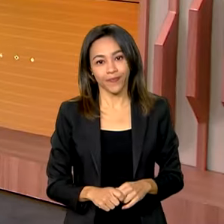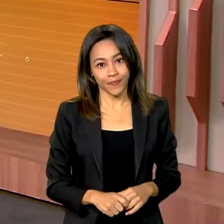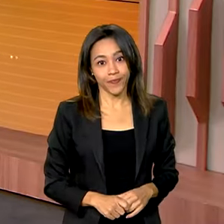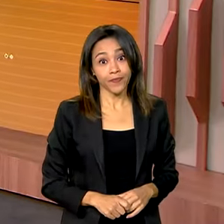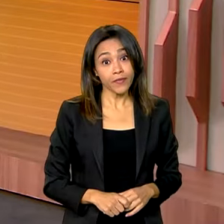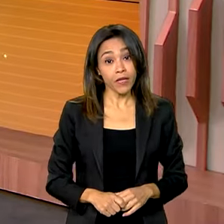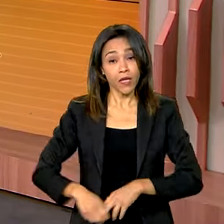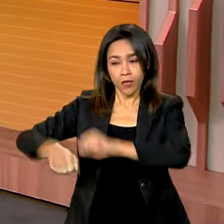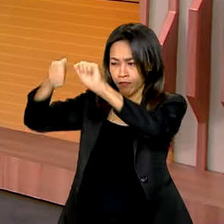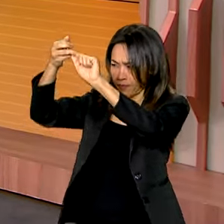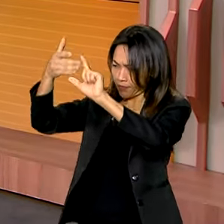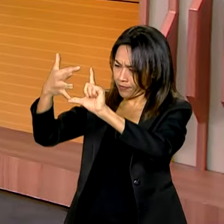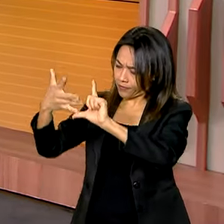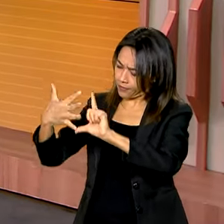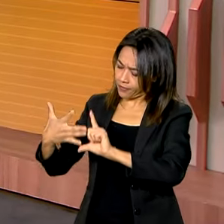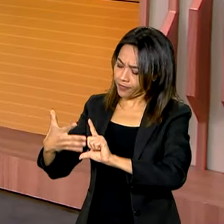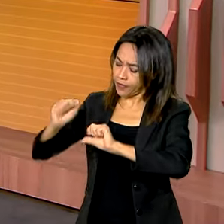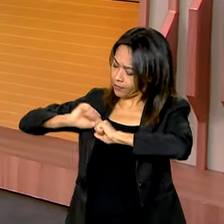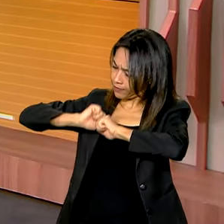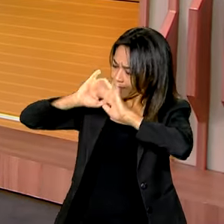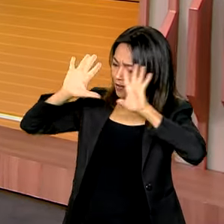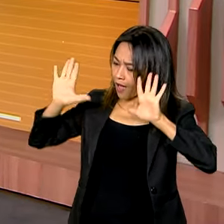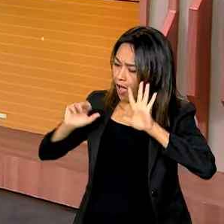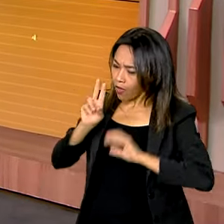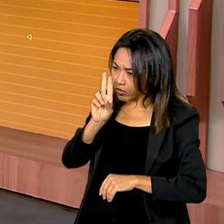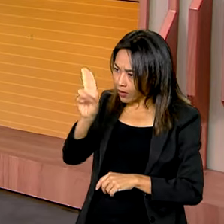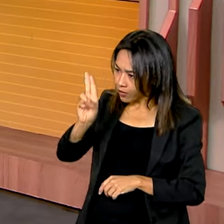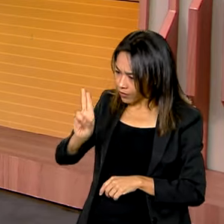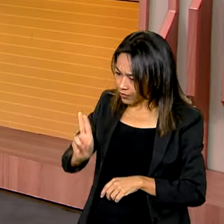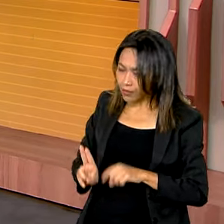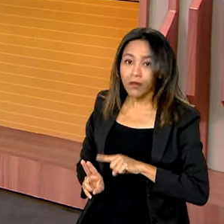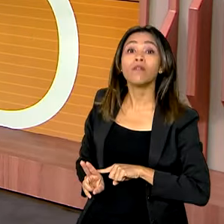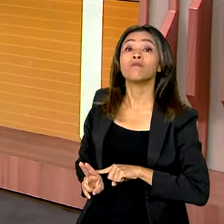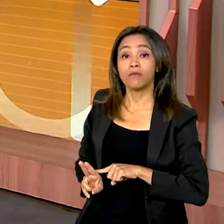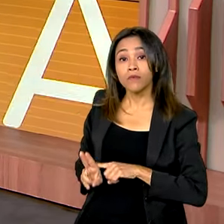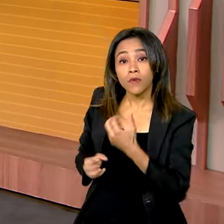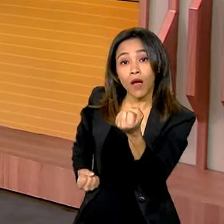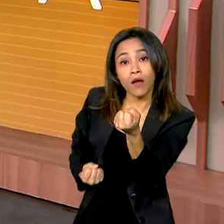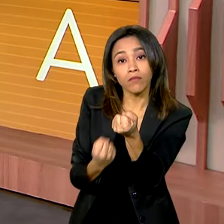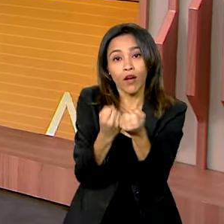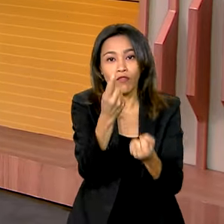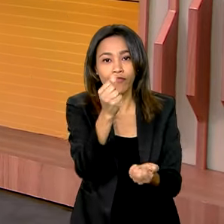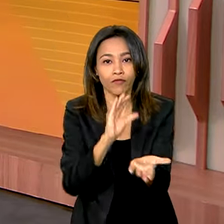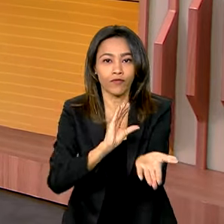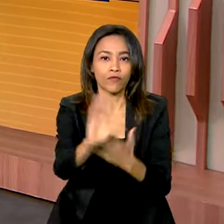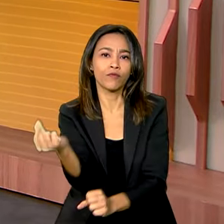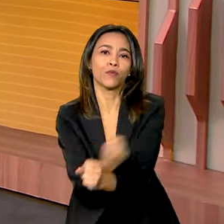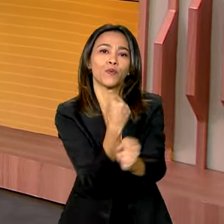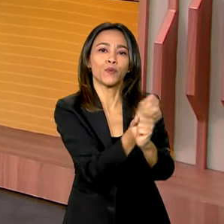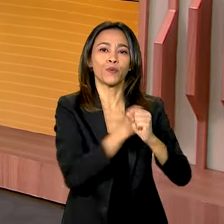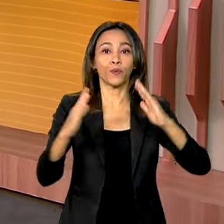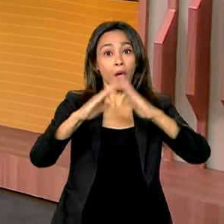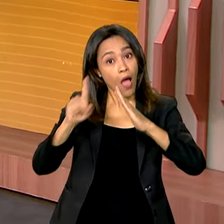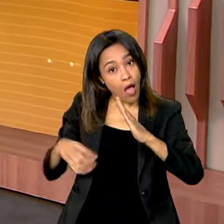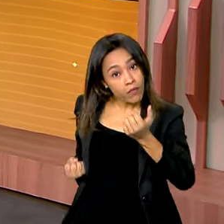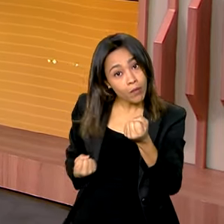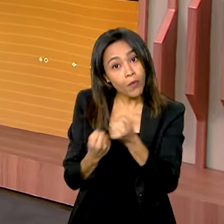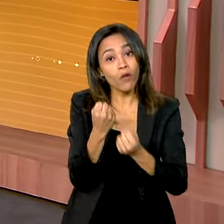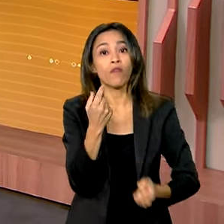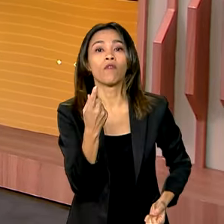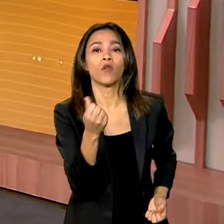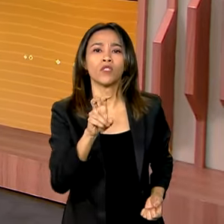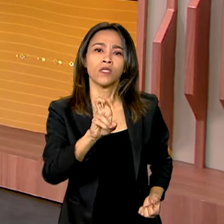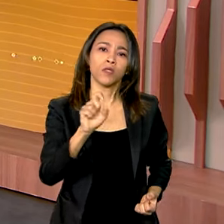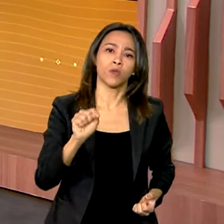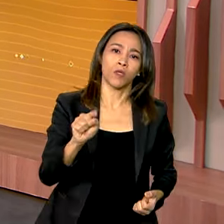E o Portal da Transparência divulgou a lista de beneficiários do Auxílio Reconstrução, que é um apoio financeiro no valor de 5